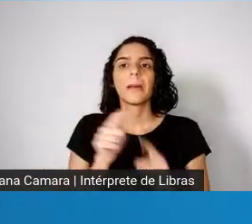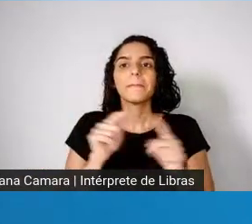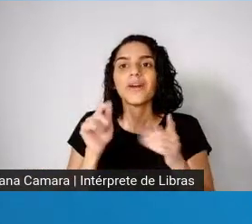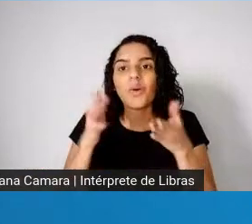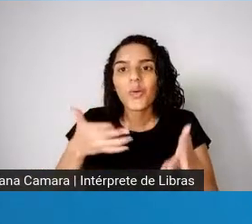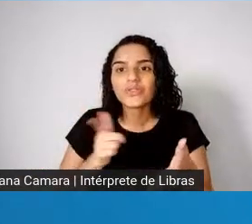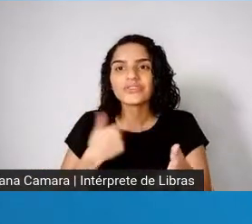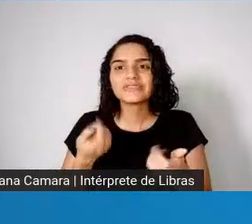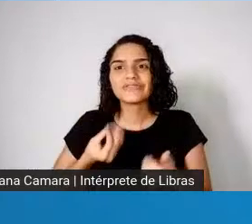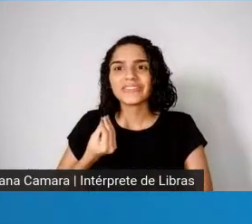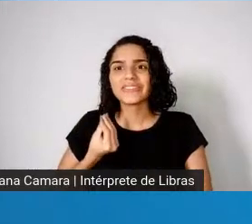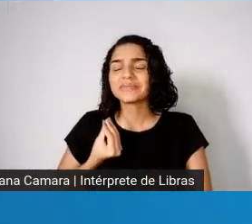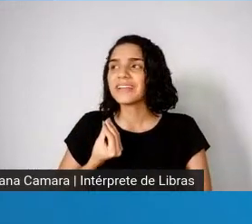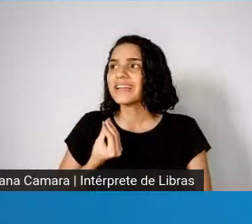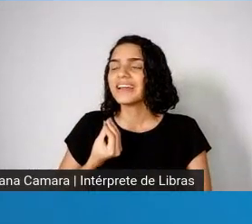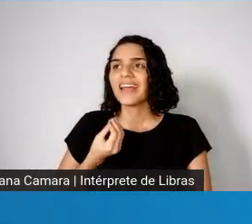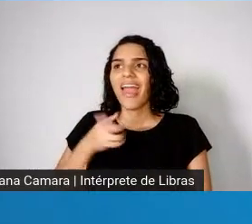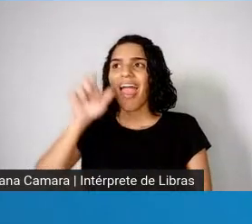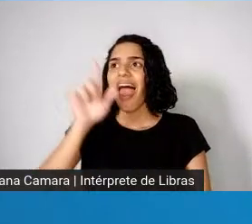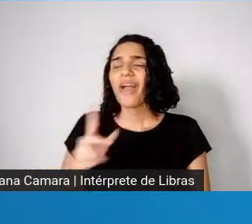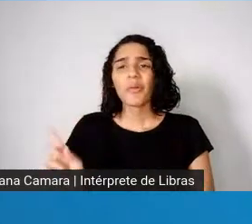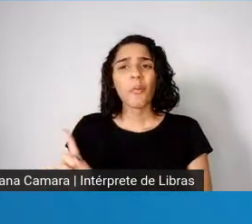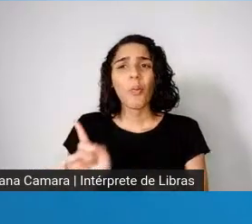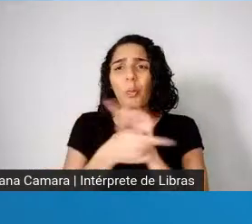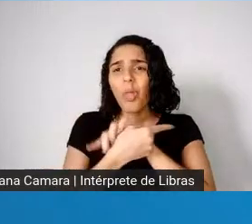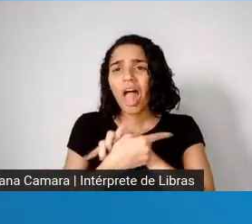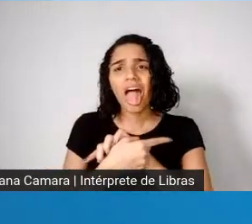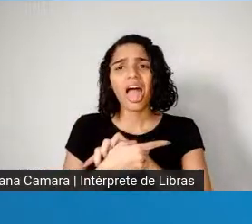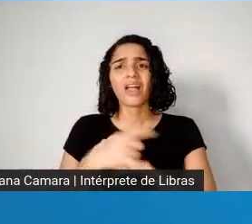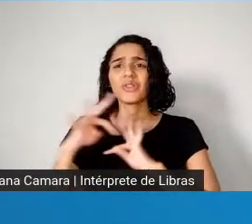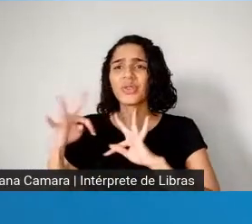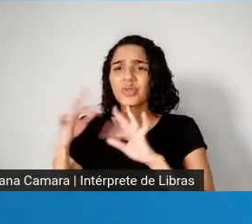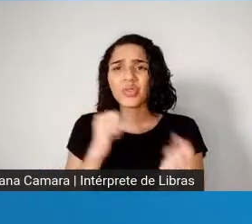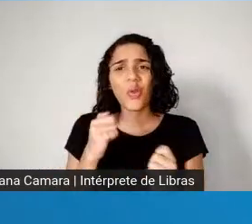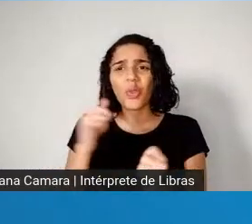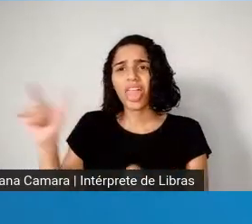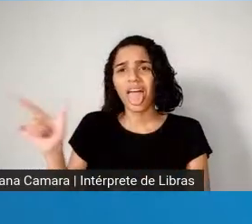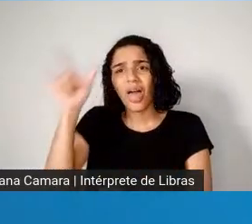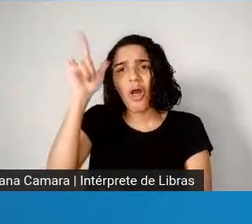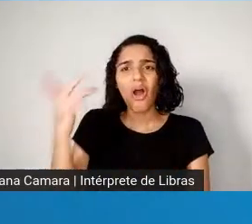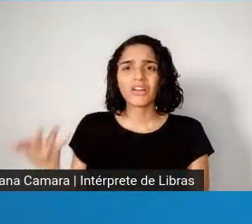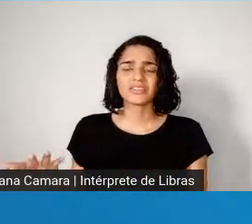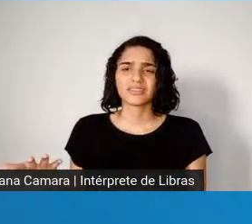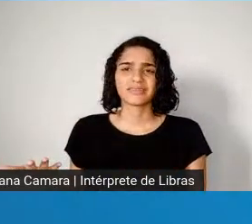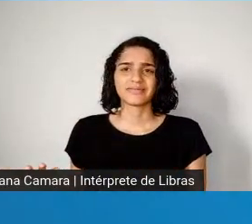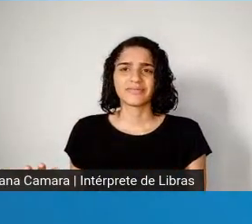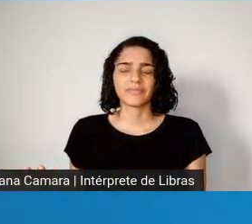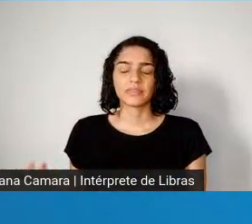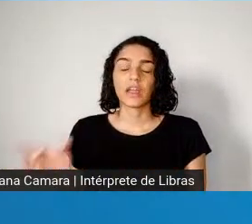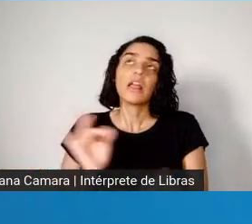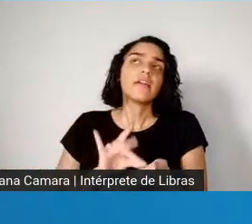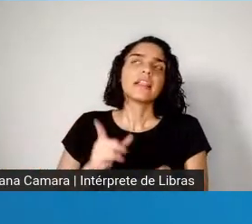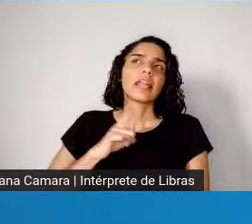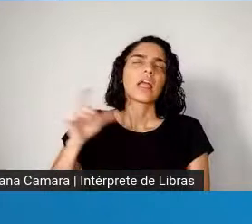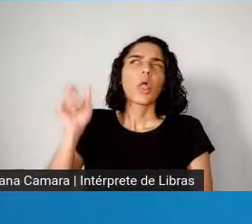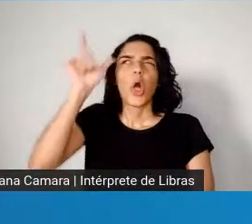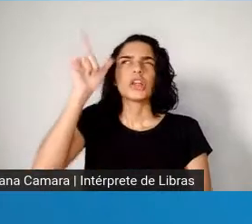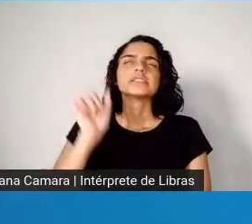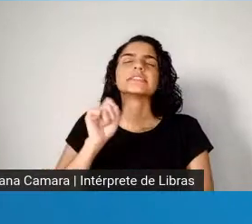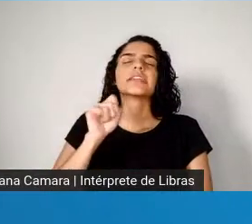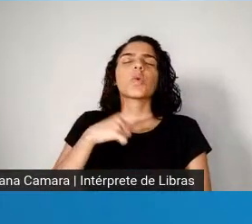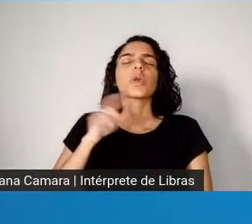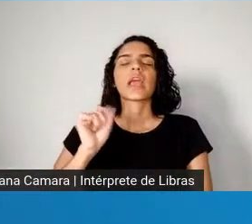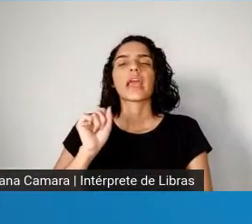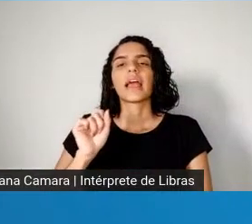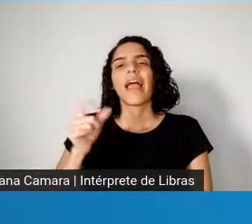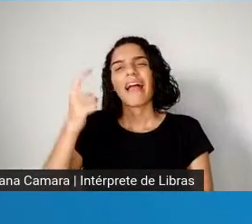absolutamente contrário a toda e qualquer lógica. Na verdade, há uma lógica, a lógica do Bolsonaro é